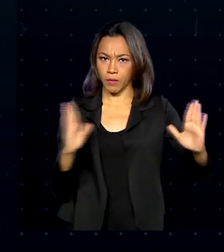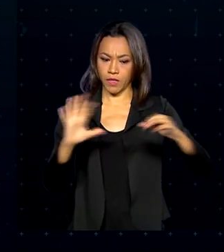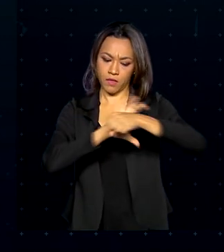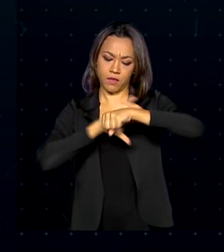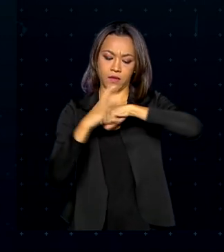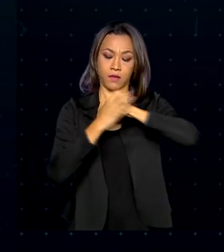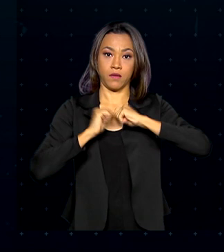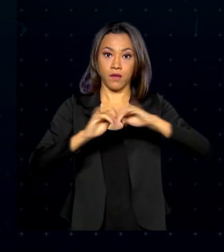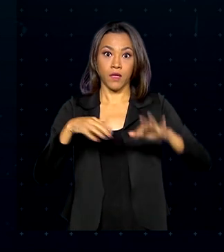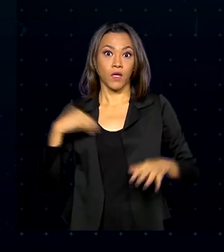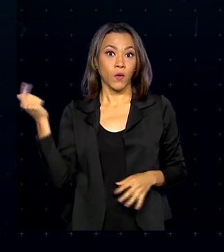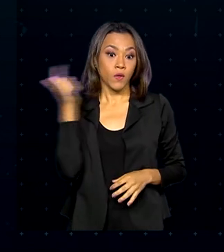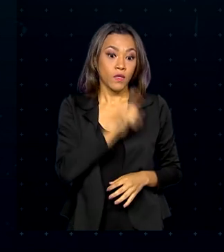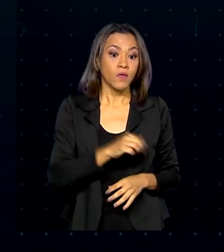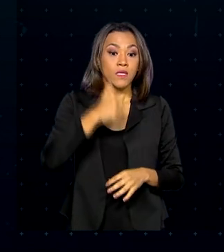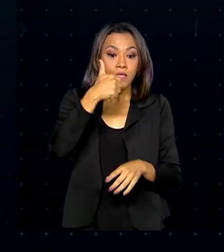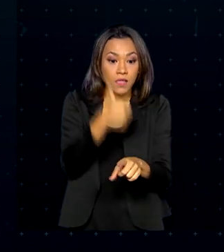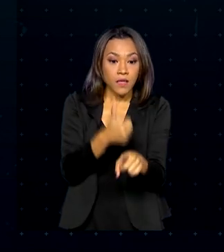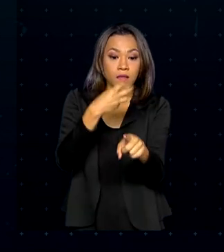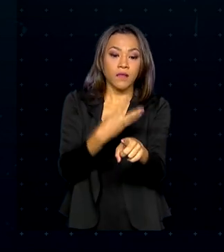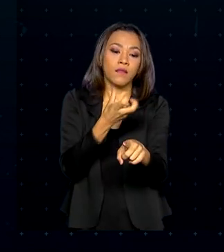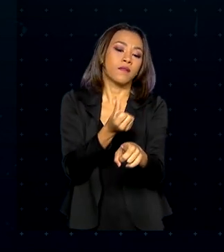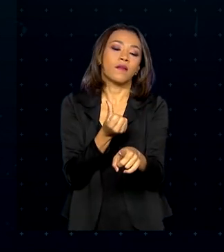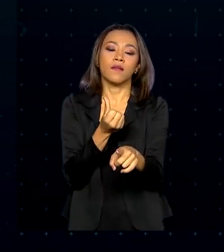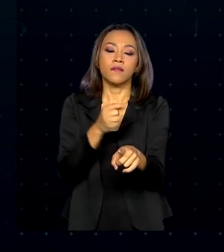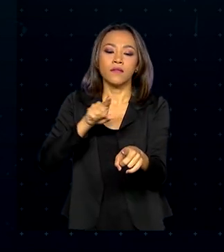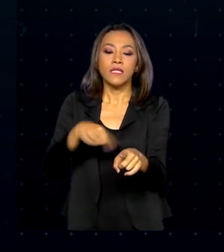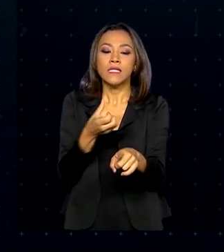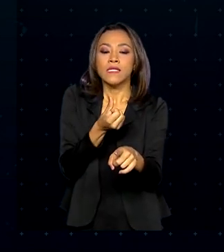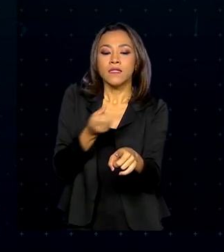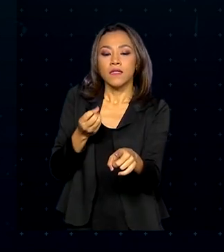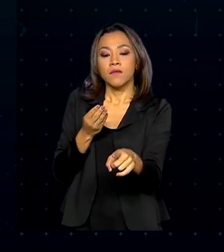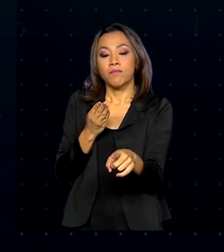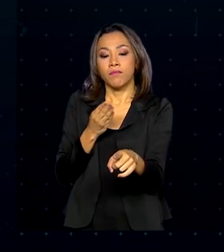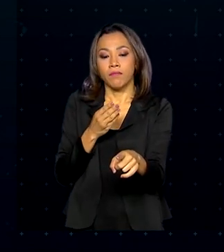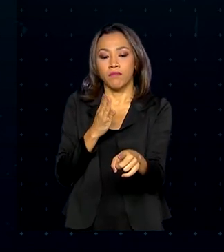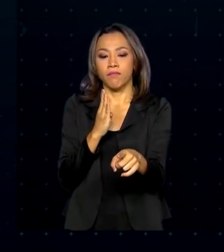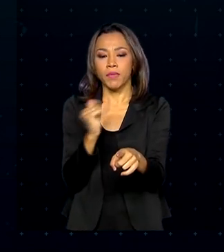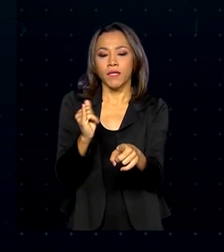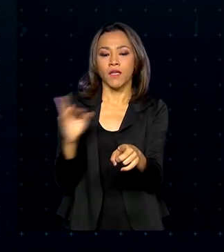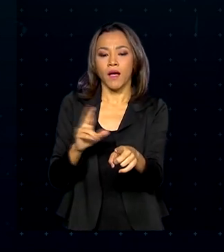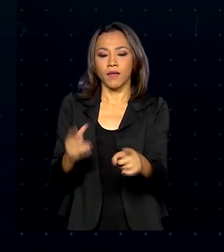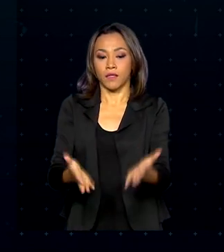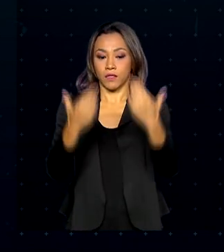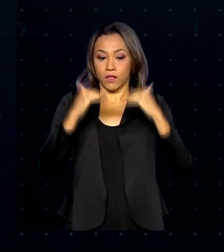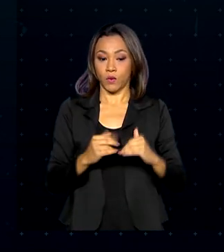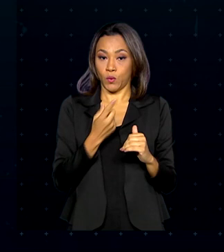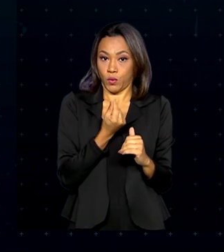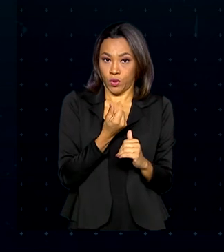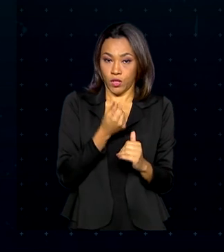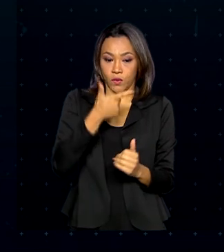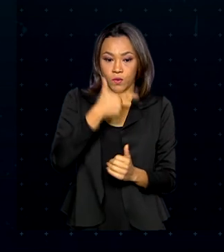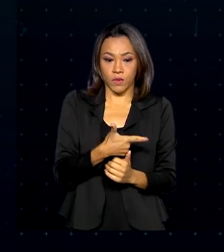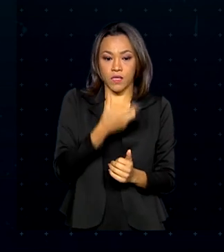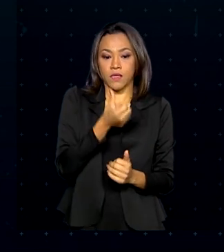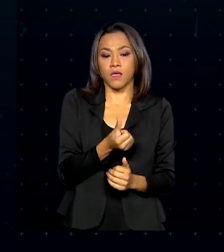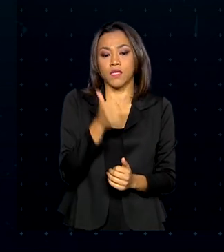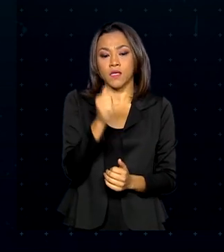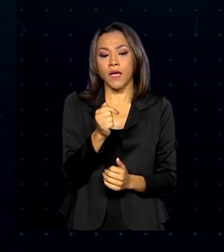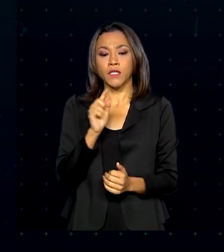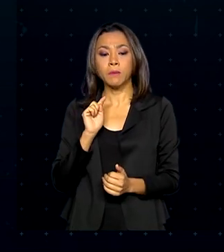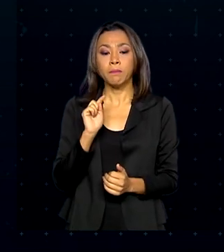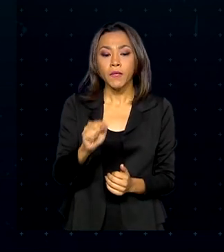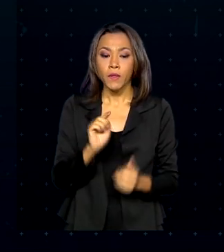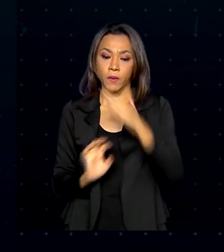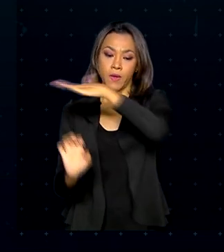136 bilhões e 600 milhões de reais. O recurso foi destinado a 267 mil